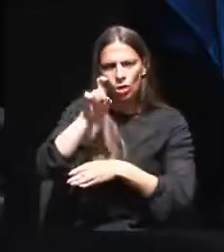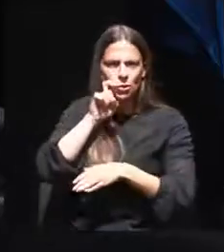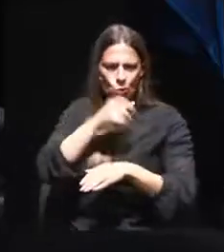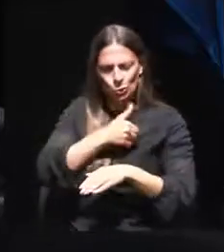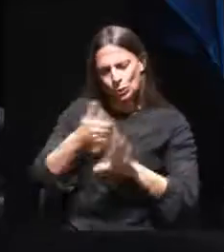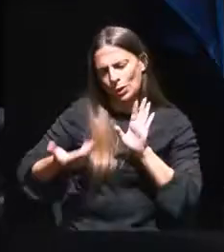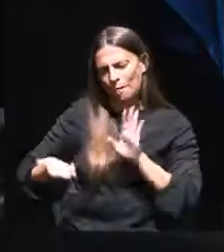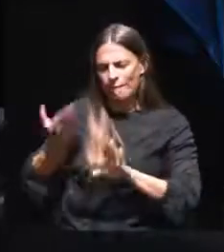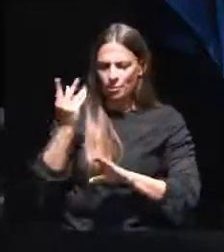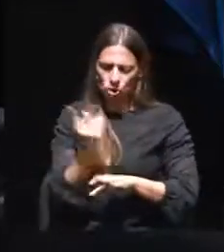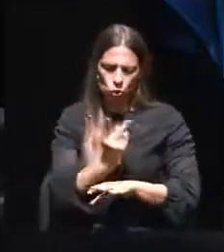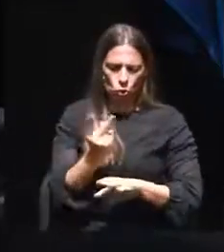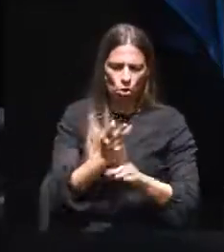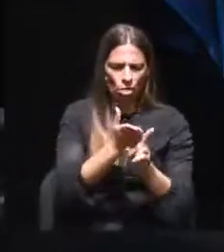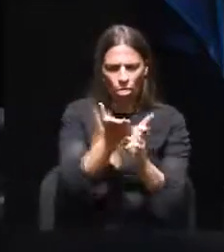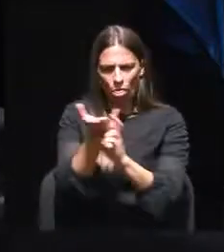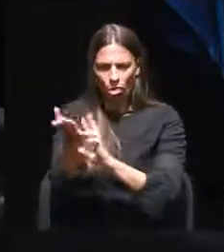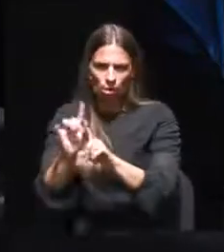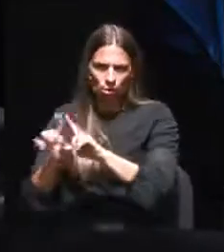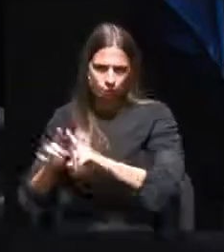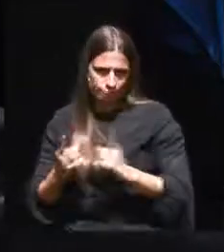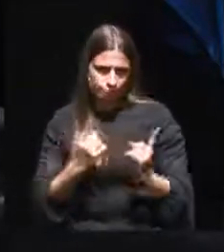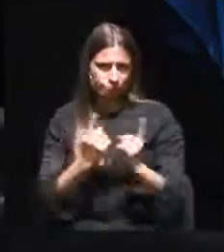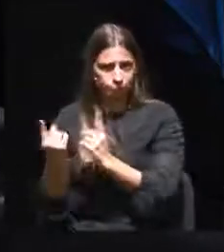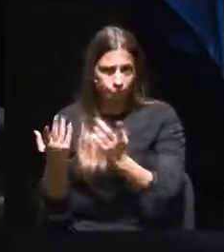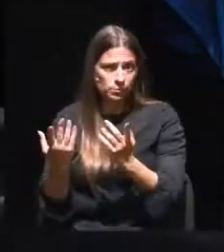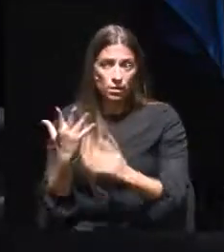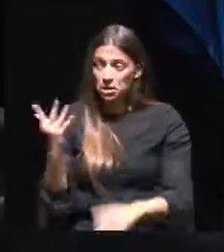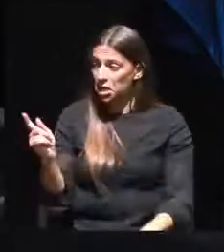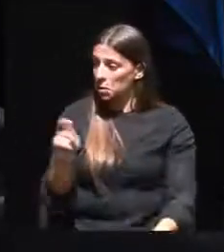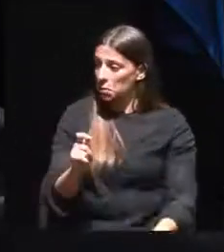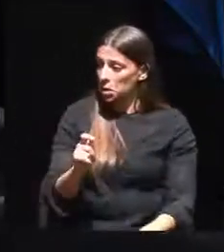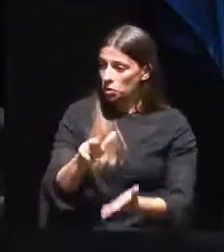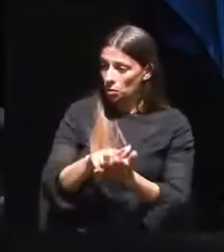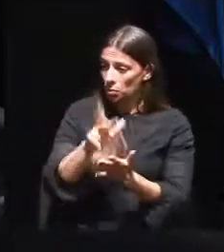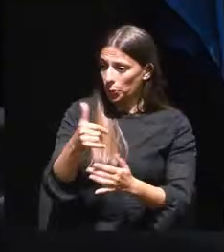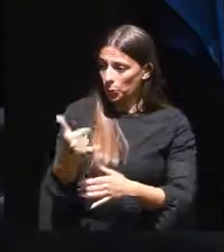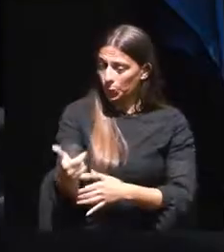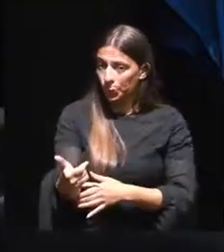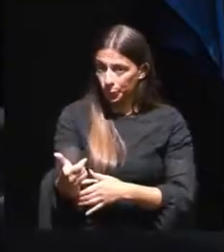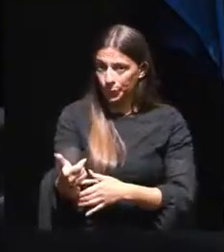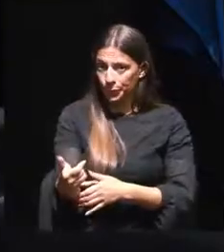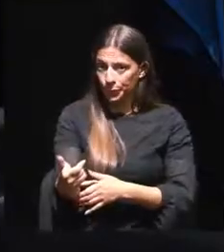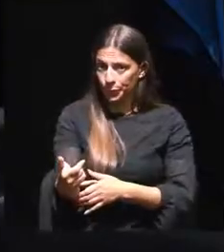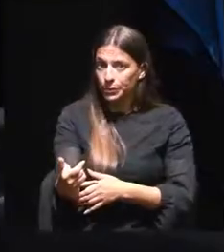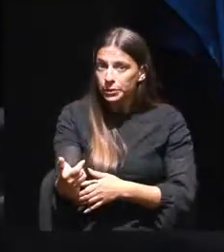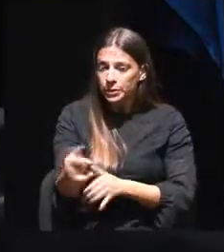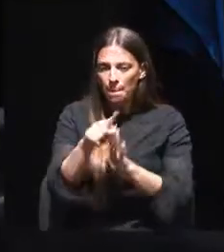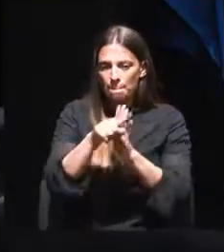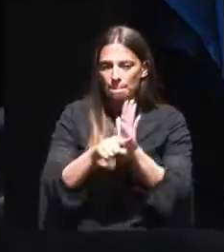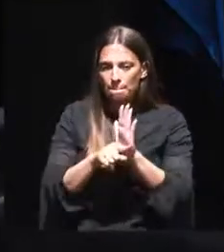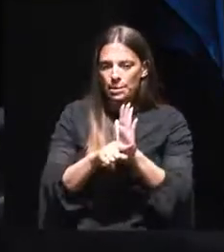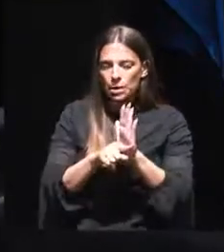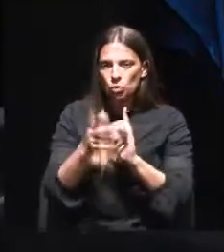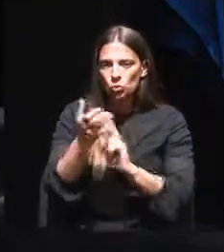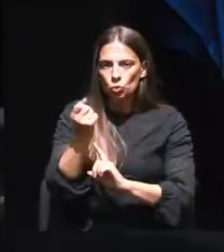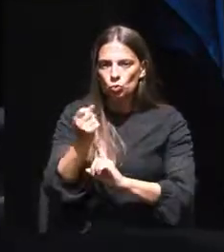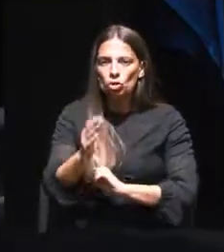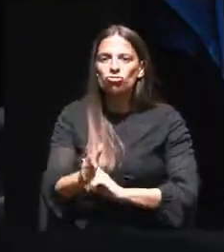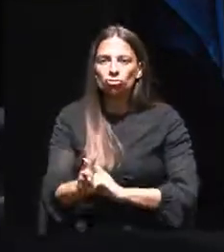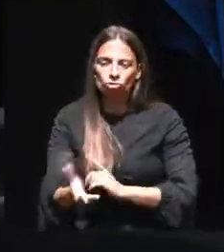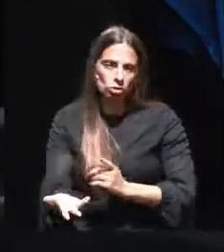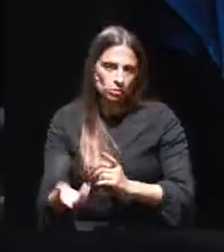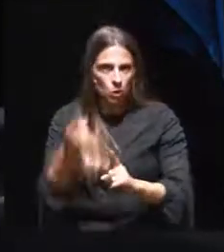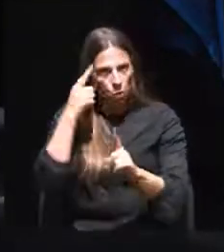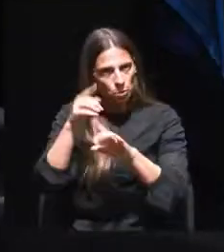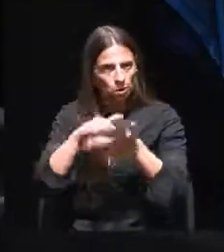seguro e saudável dos diferentes modos de transporte, cinco meses após a aprovação desta recomendação, que medidas foram já executadas pela